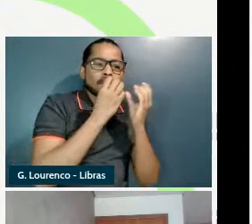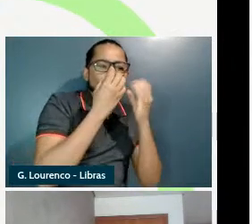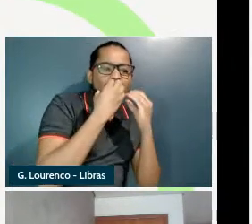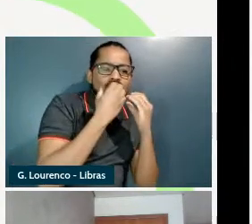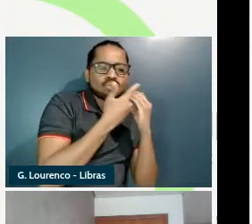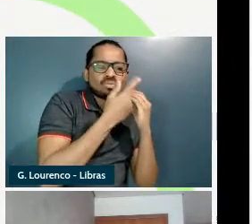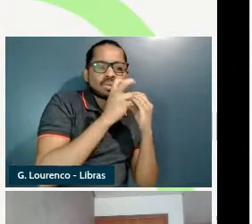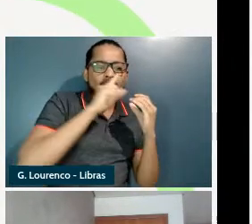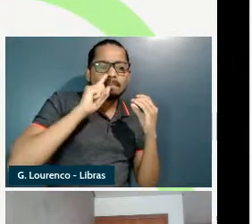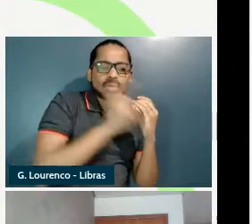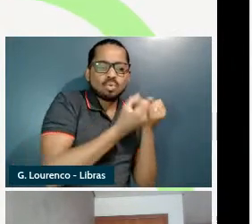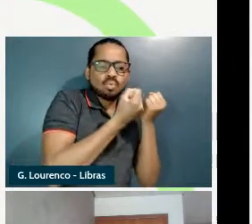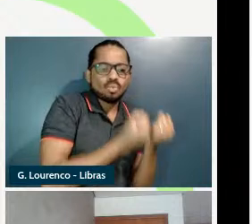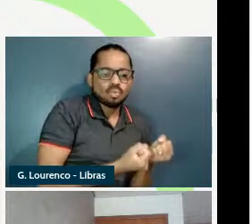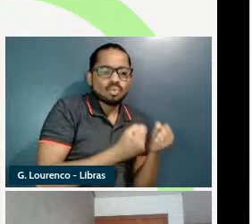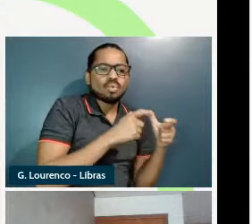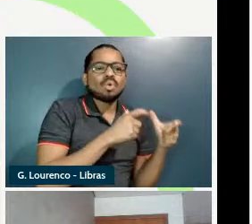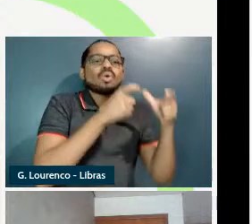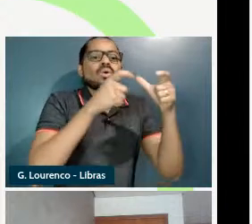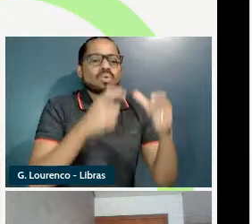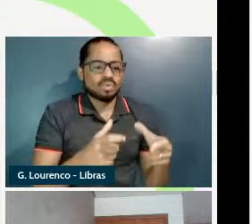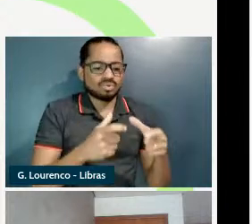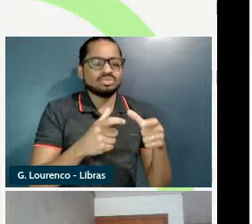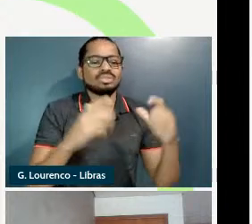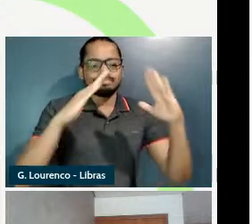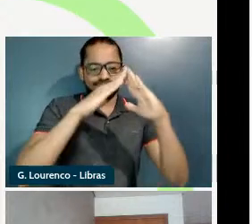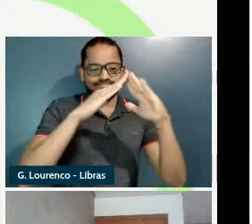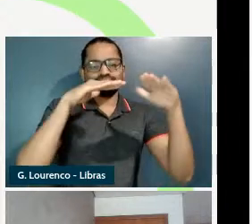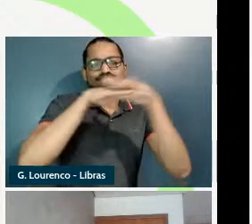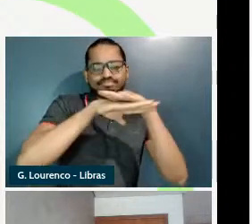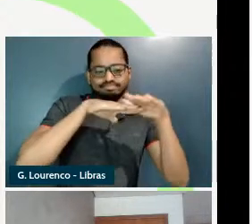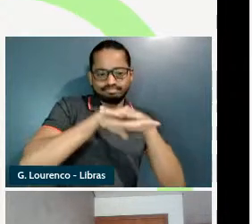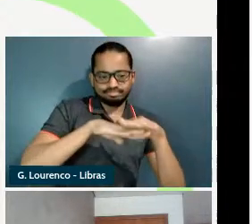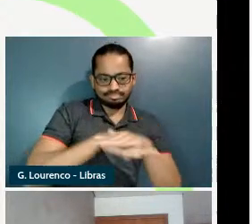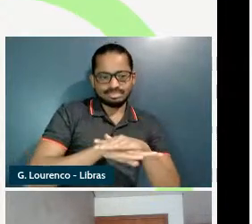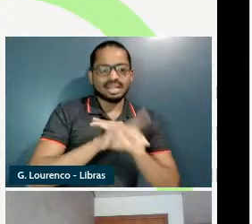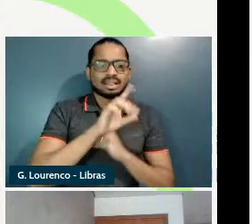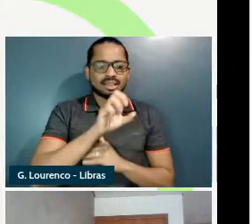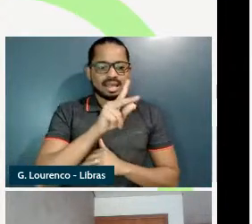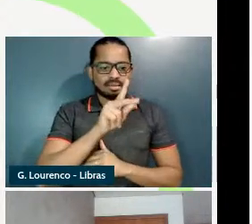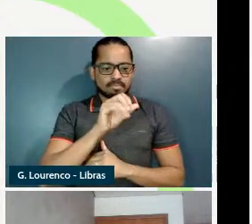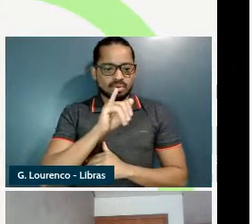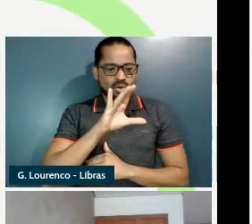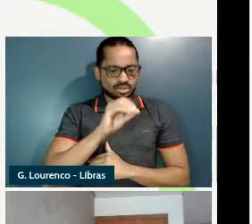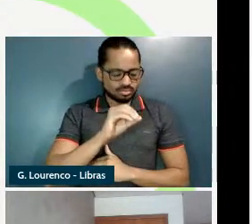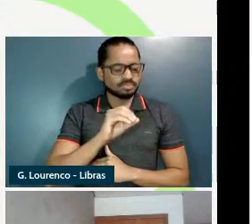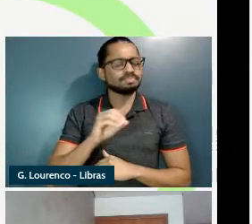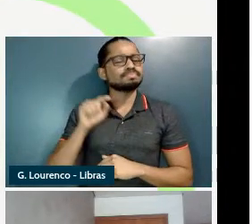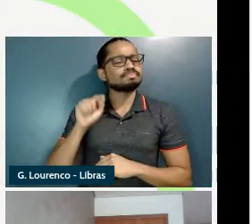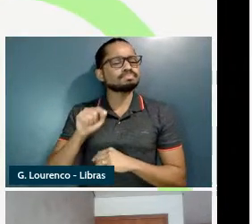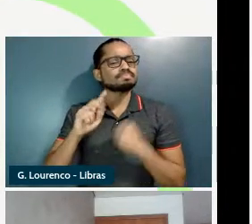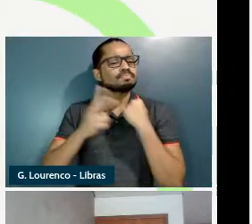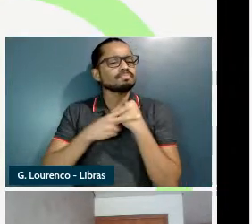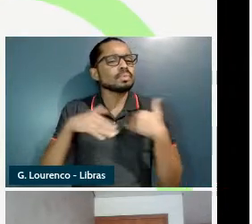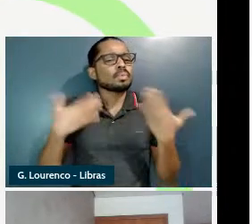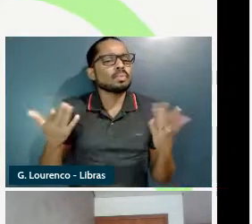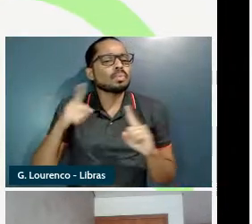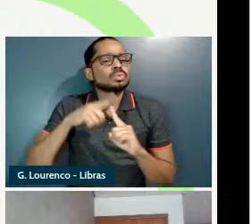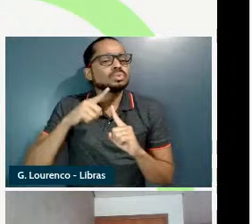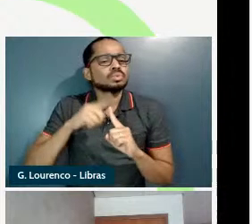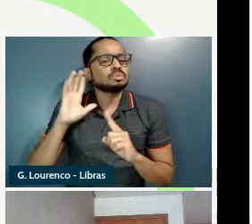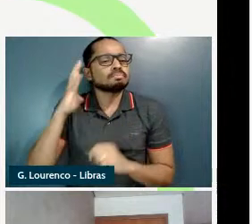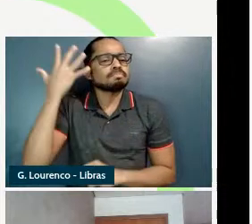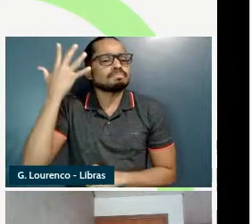o aspecto lexical básico desses verbos é de accomplishment porque eles têm um evento da ação do fazendeiro e isso causa um